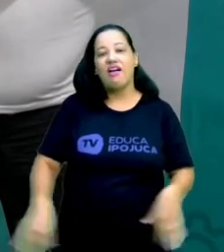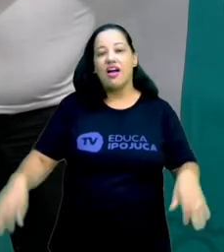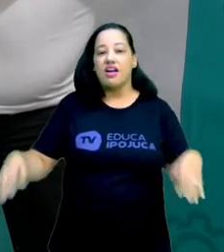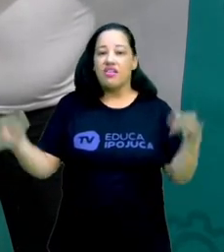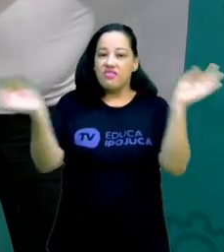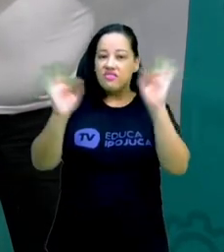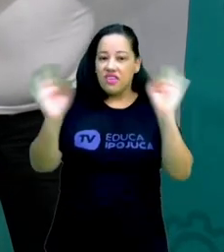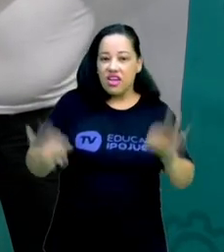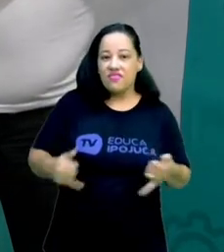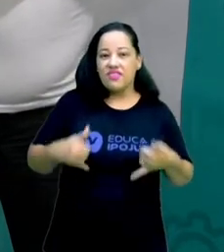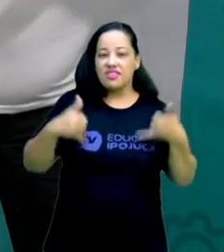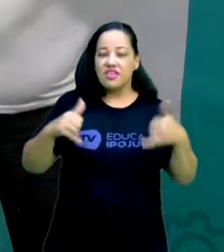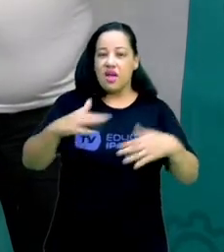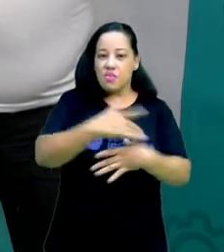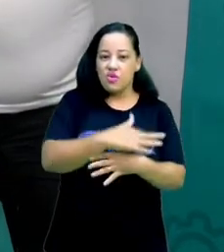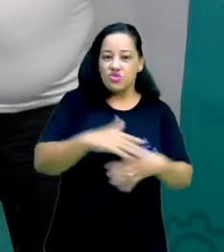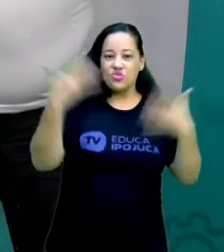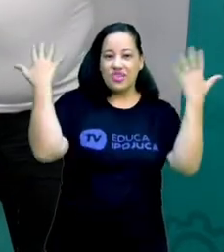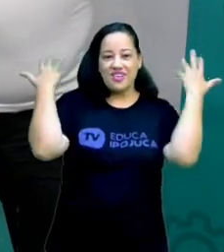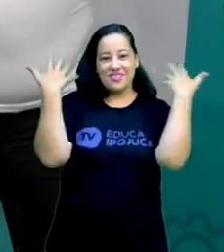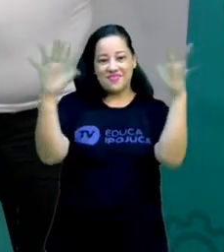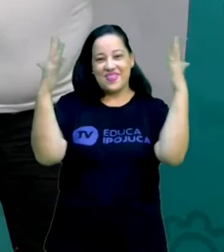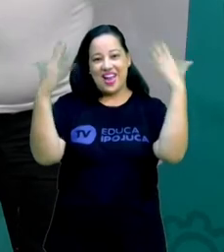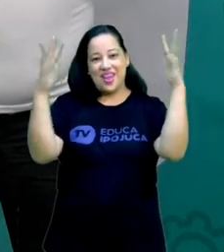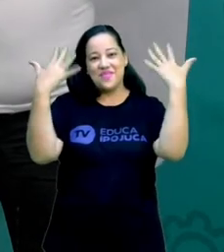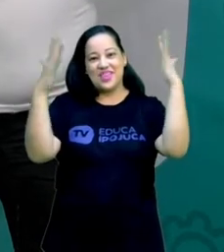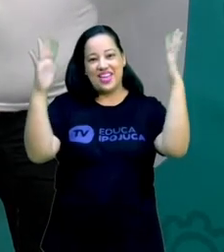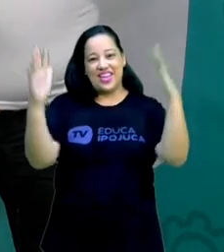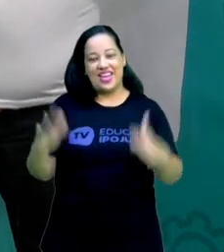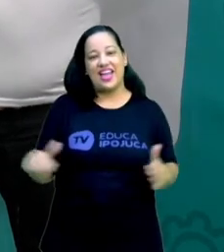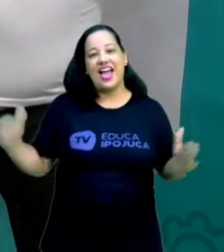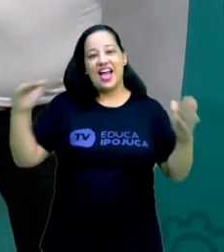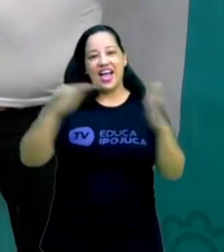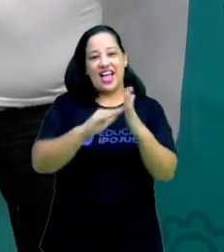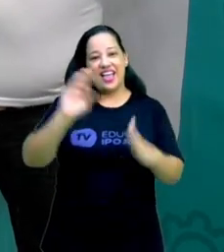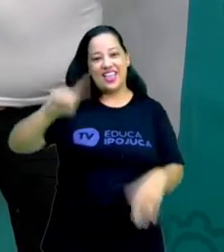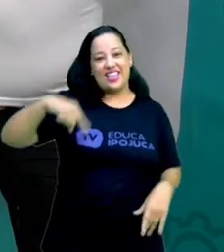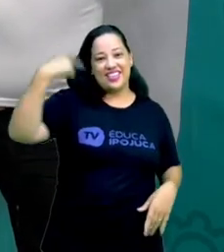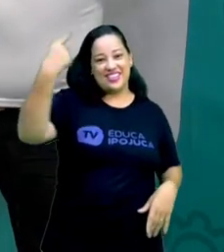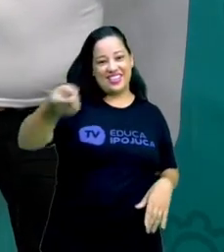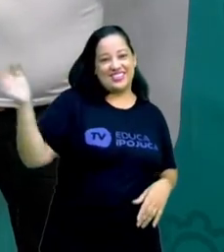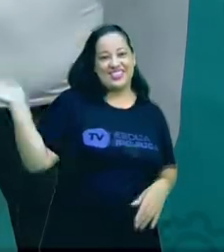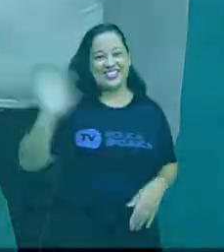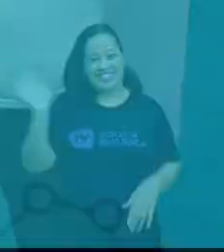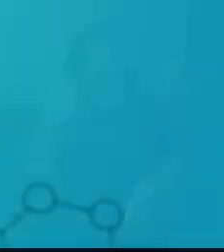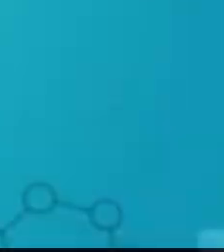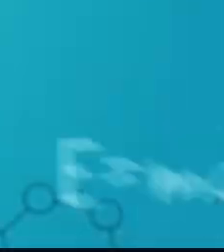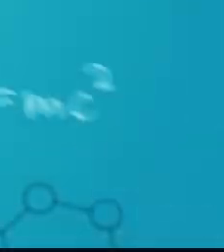aniversário, Ipojuca! Parabéns, Ipojuca! Até o ano que vem! Valeu!